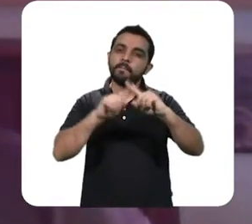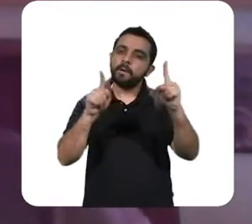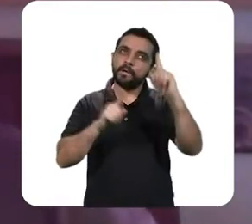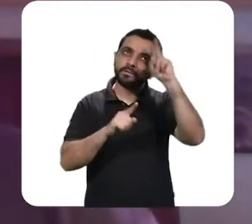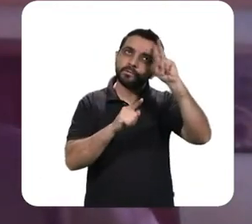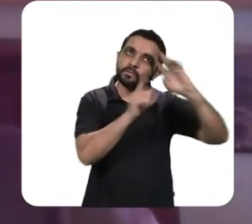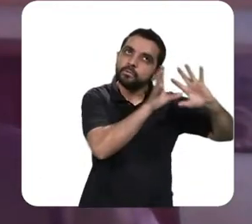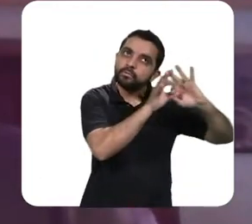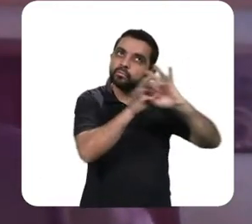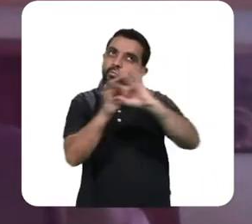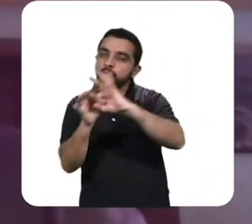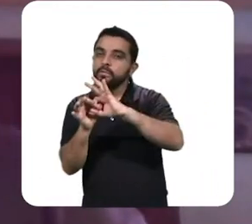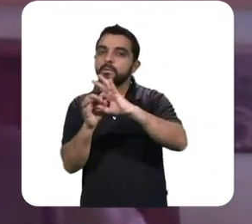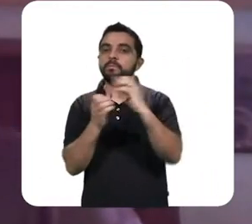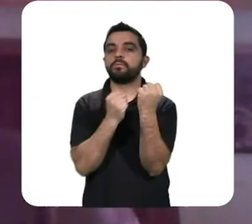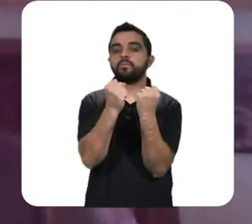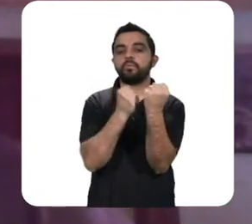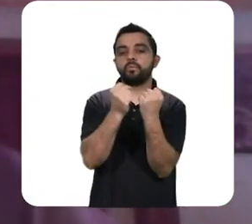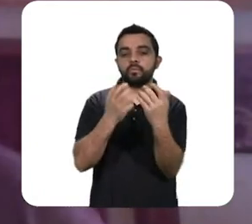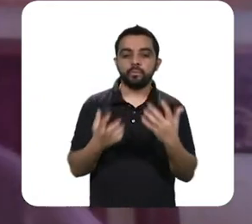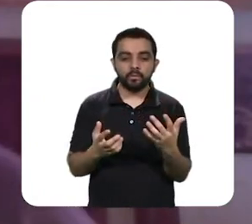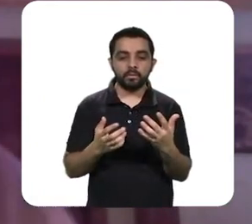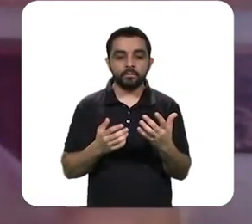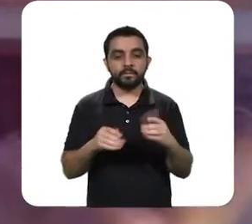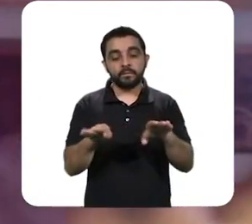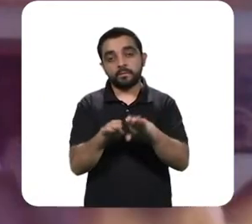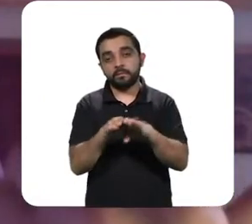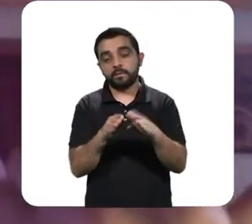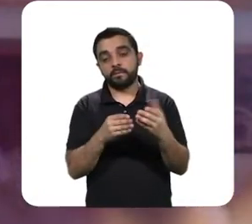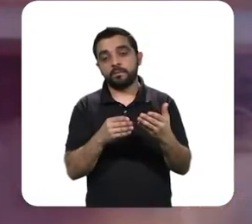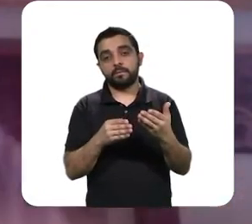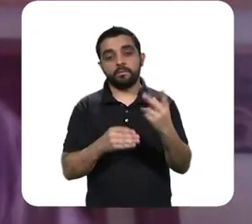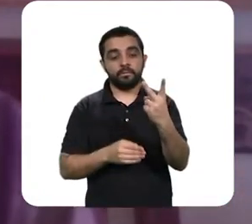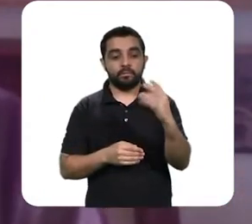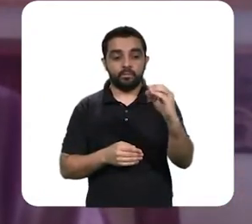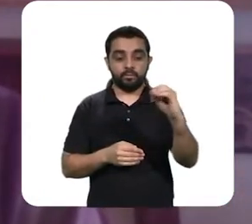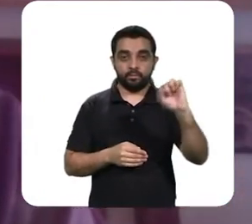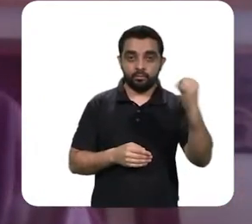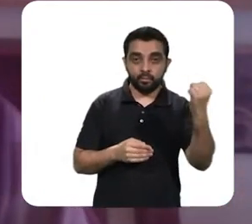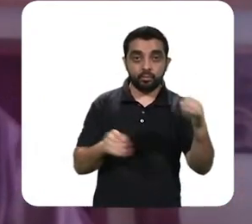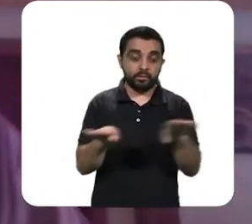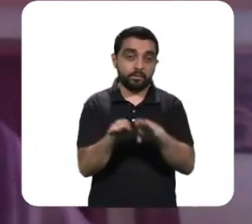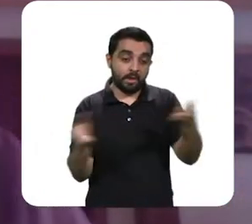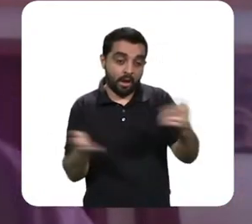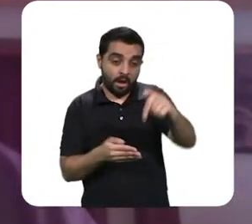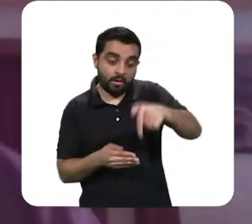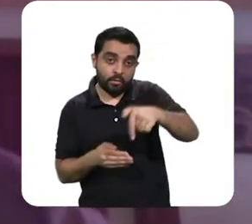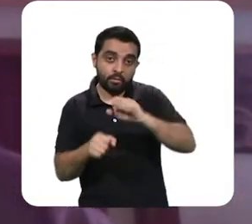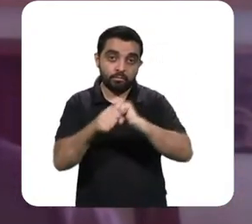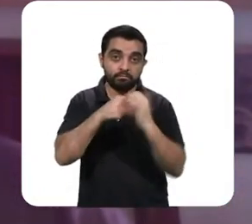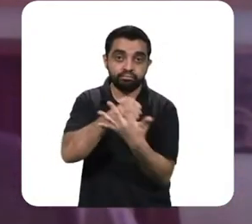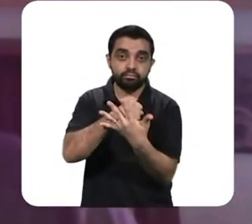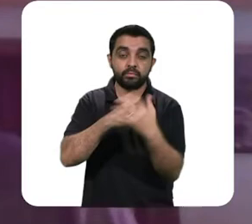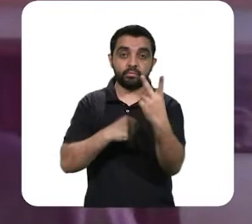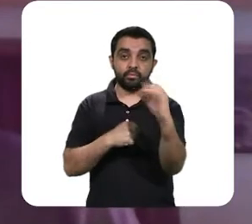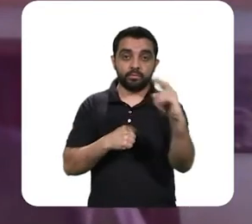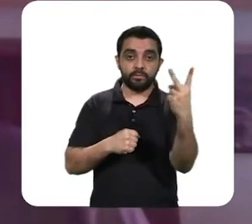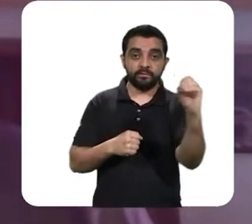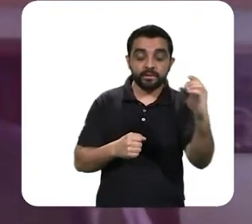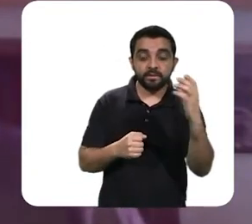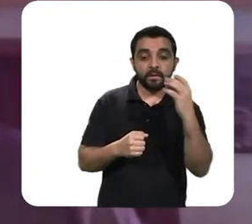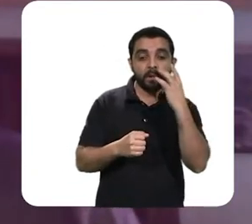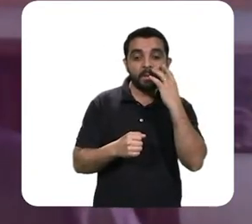fatos econômicos e tanto a experiência de 2008 quanto atual estão desconfirmando